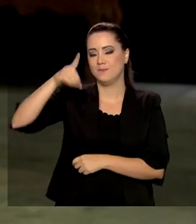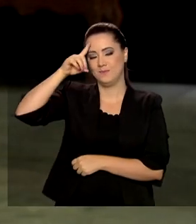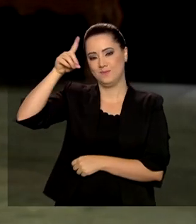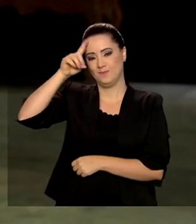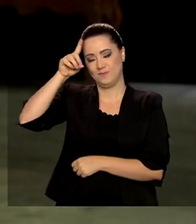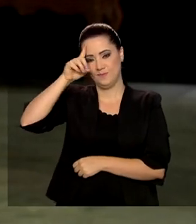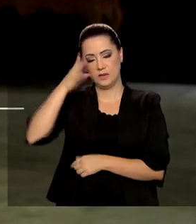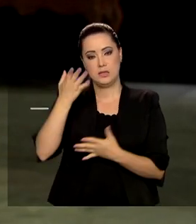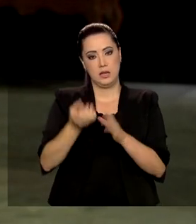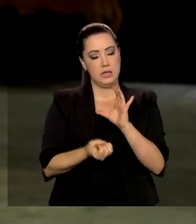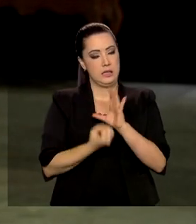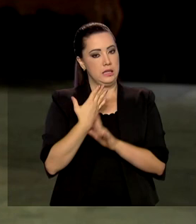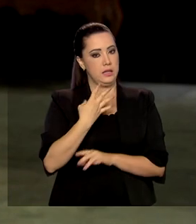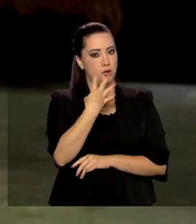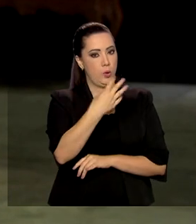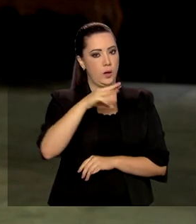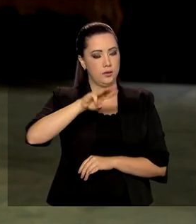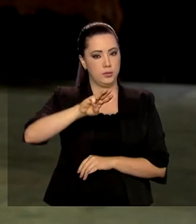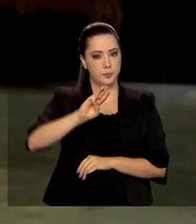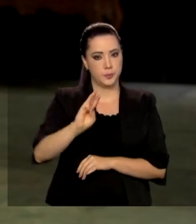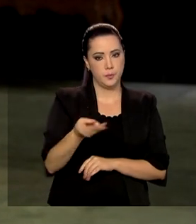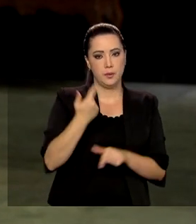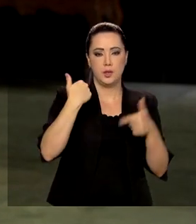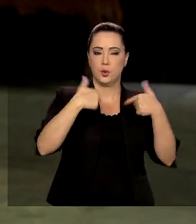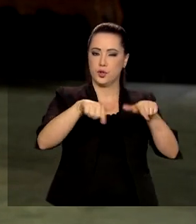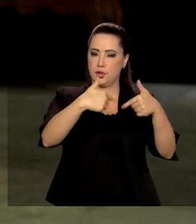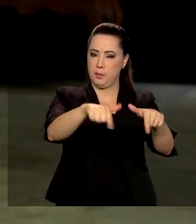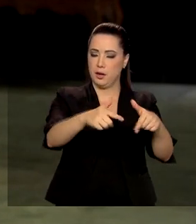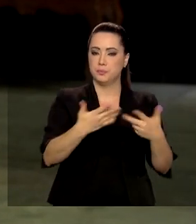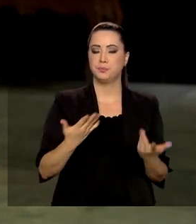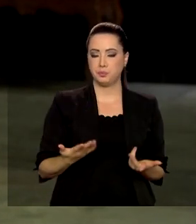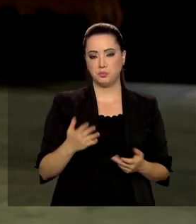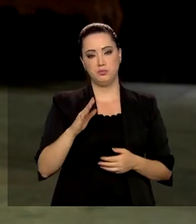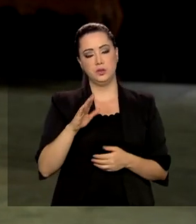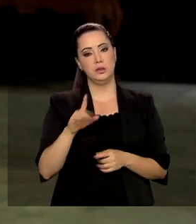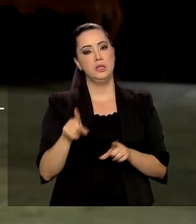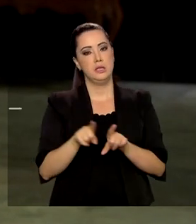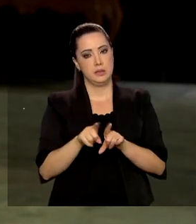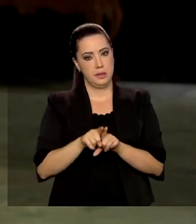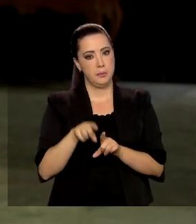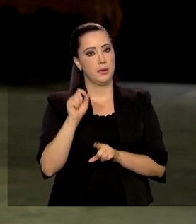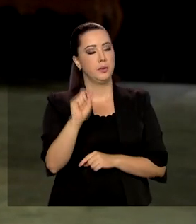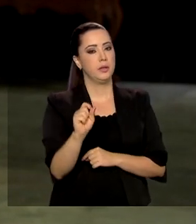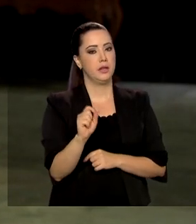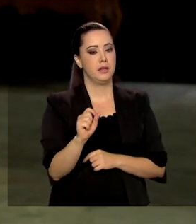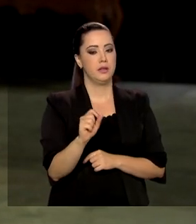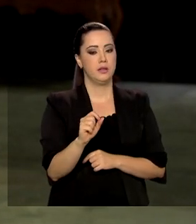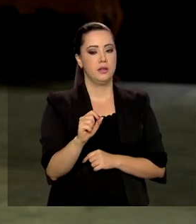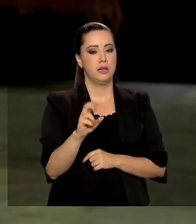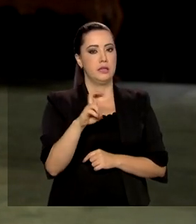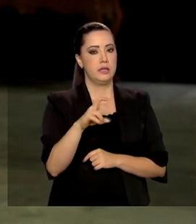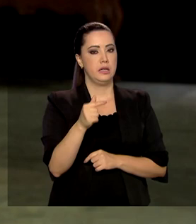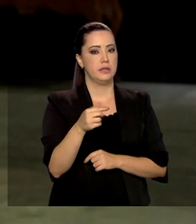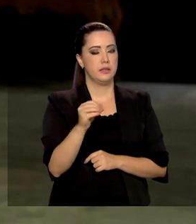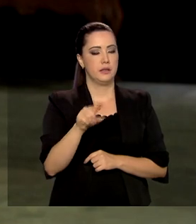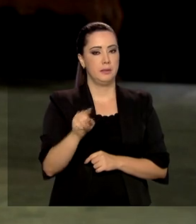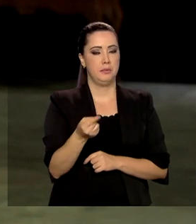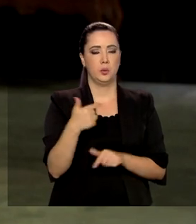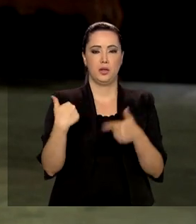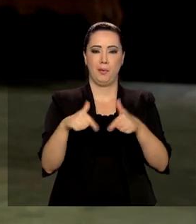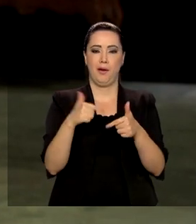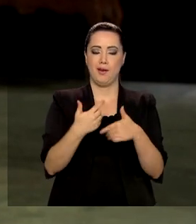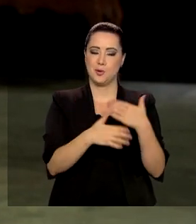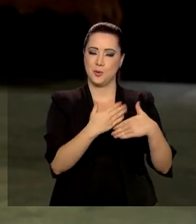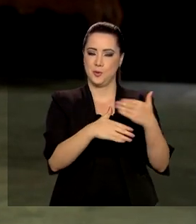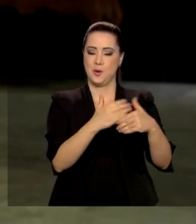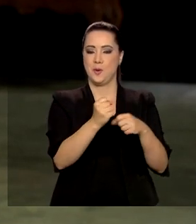empregando 4 milhões de brasileiros. E, segundo o ministro, cerca de 570 mil empregos serão abertos ou mantidos no